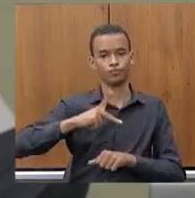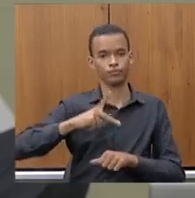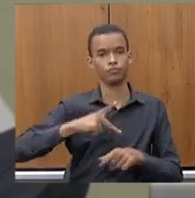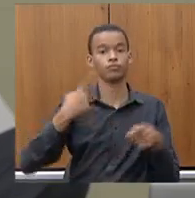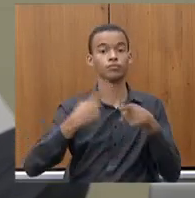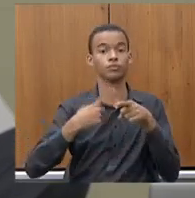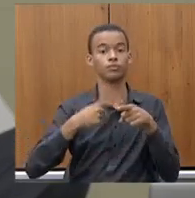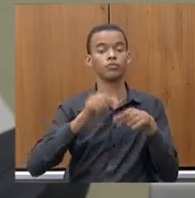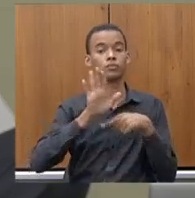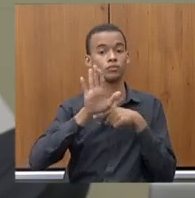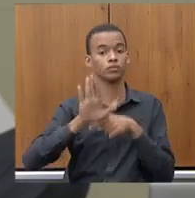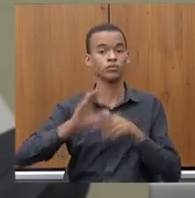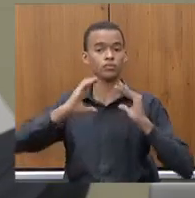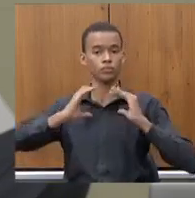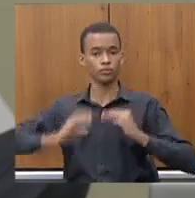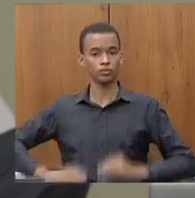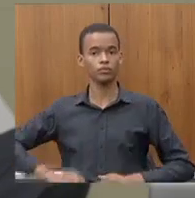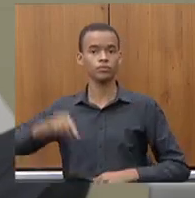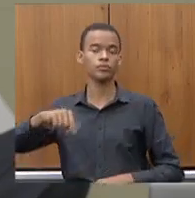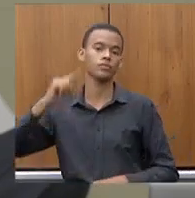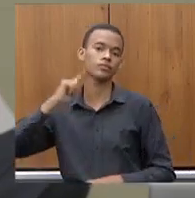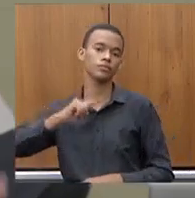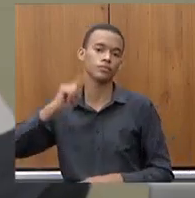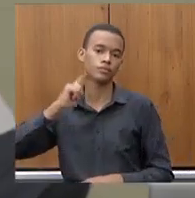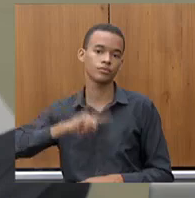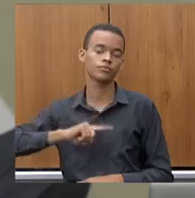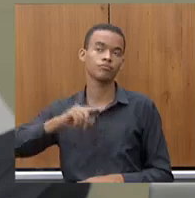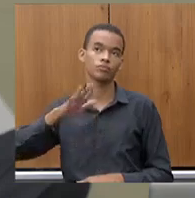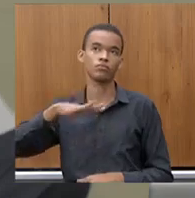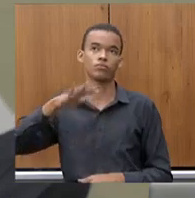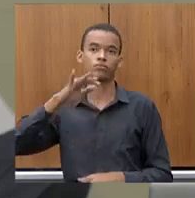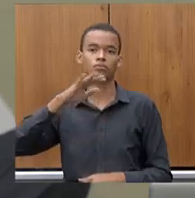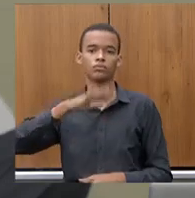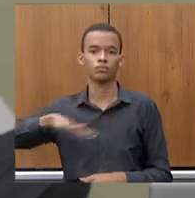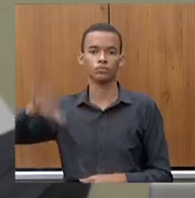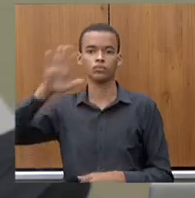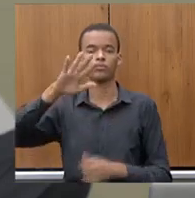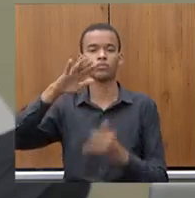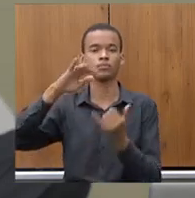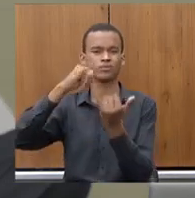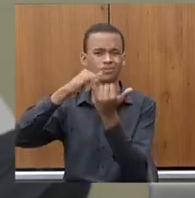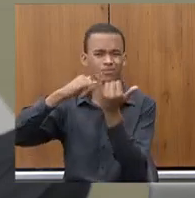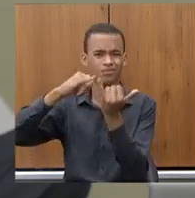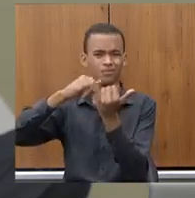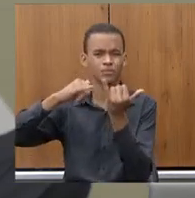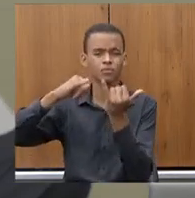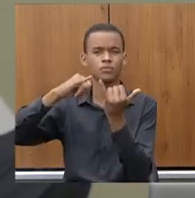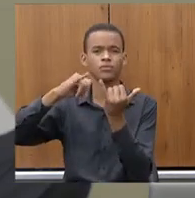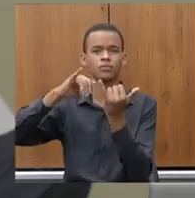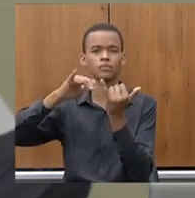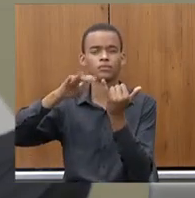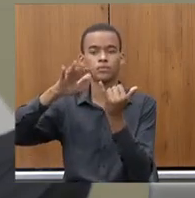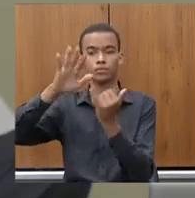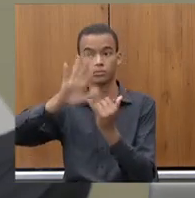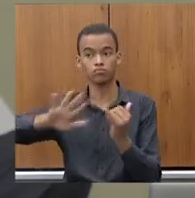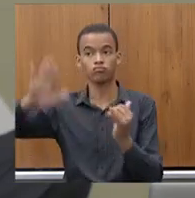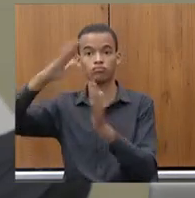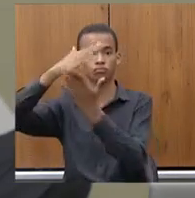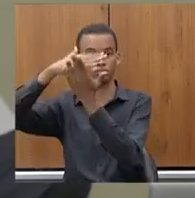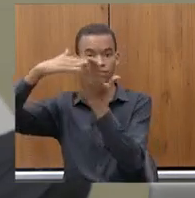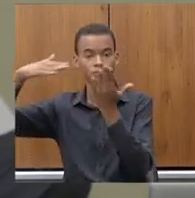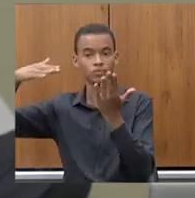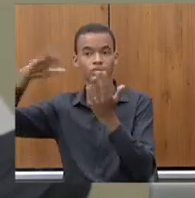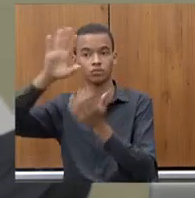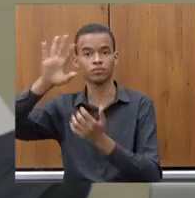mineiro nós temos aí metade de Minas Gerais sem redes de esgoto tendo velocidade